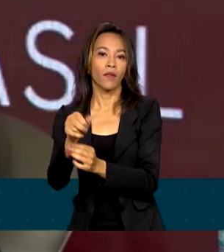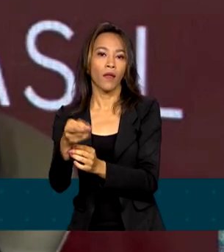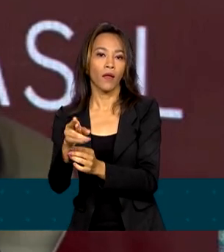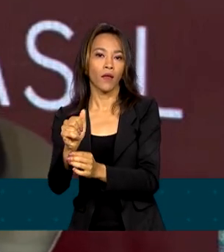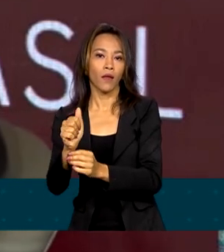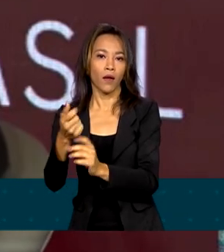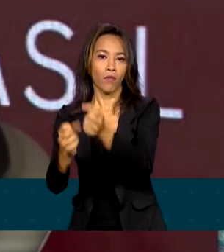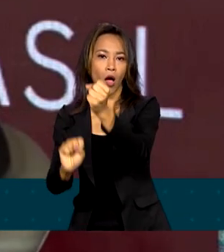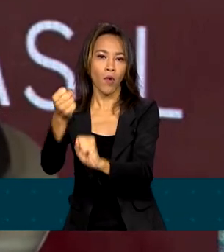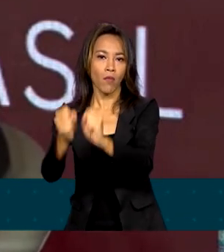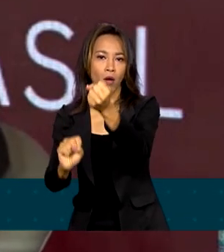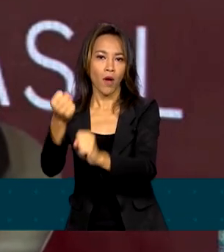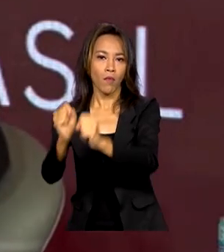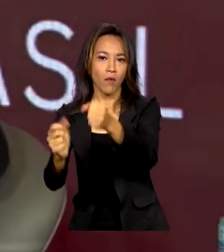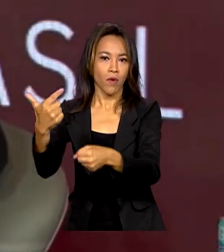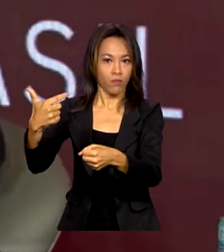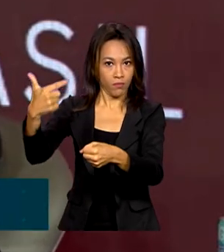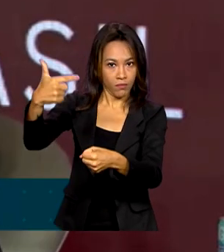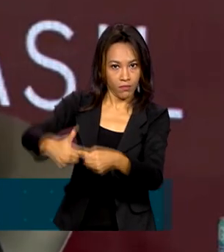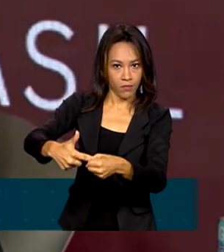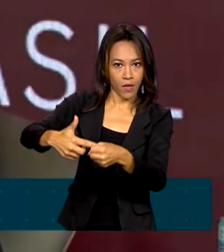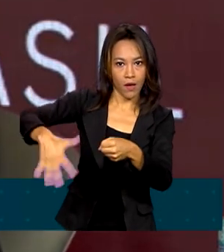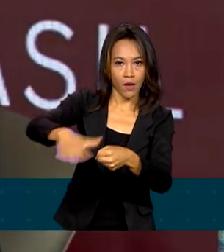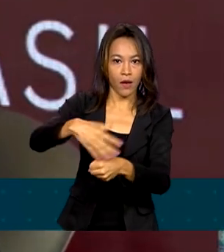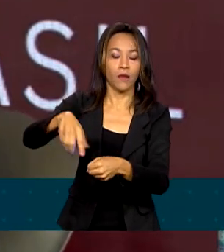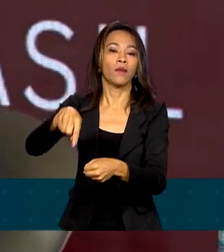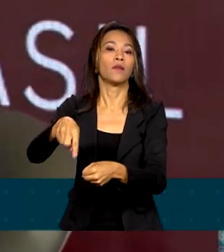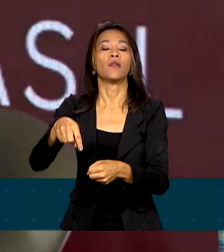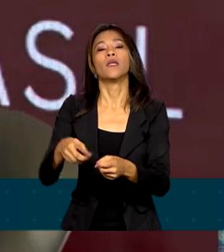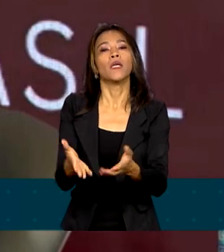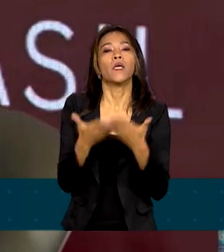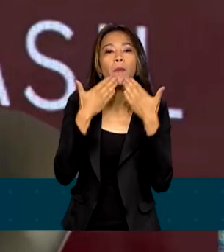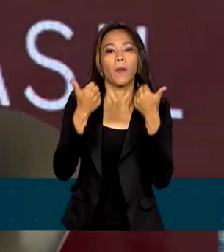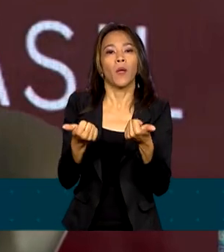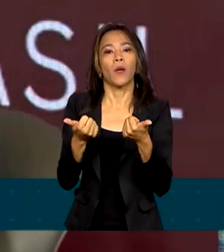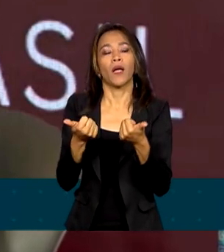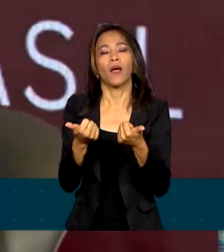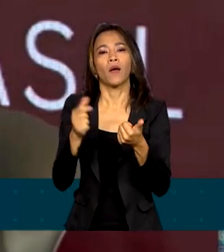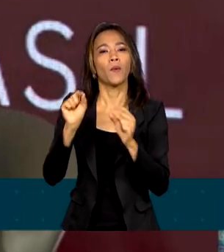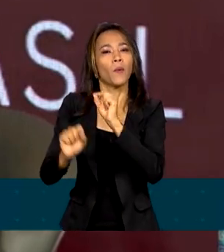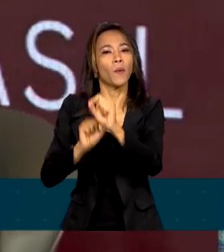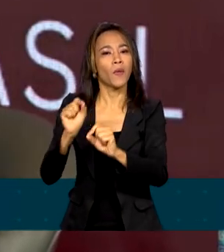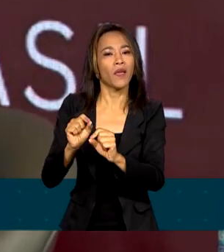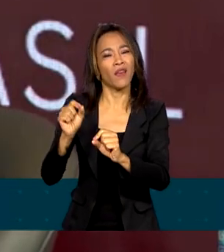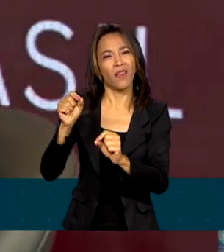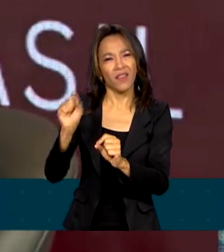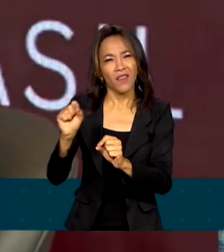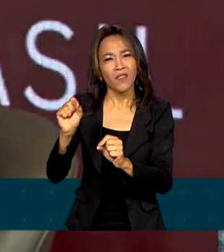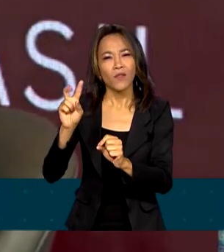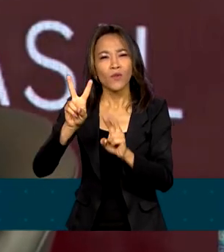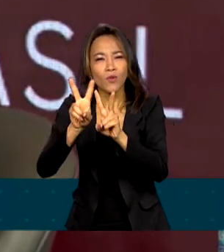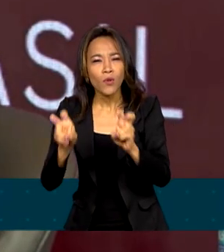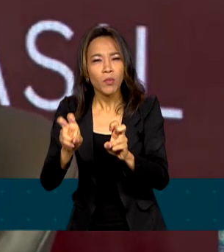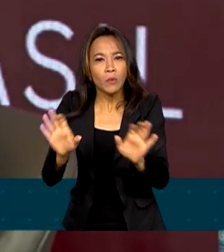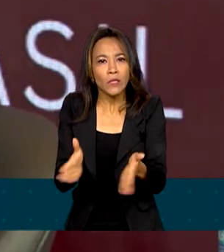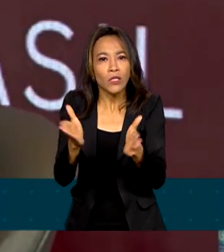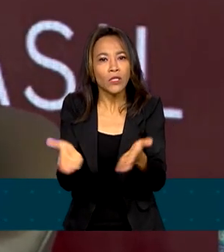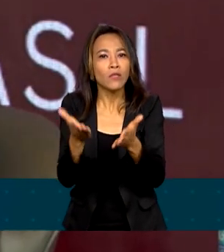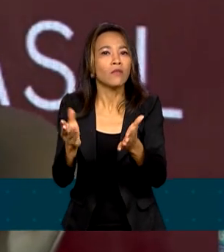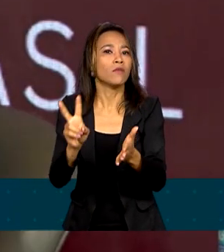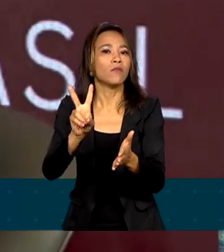tornarmos autossuficientes na questão da gasolina e melhorarmos a nossa dependência, principalmente com estímulos biocombustíveis.